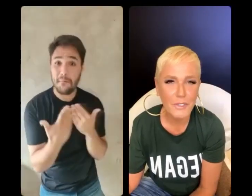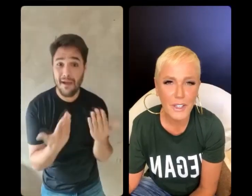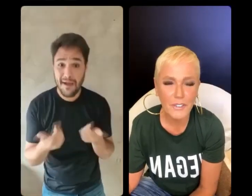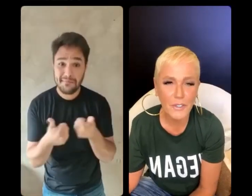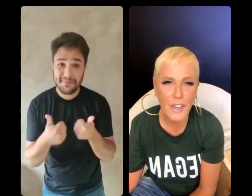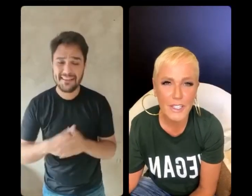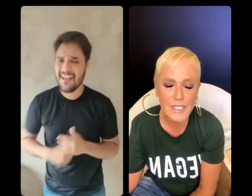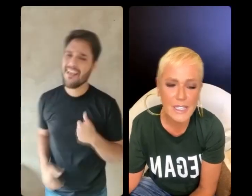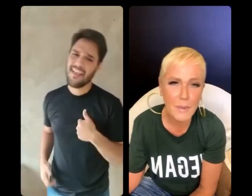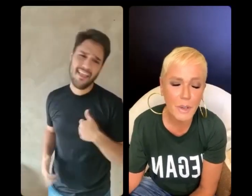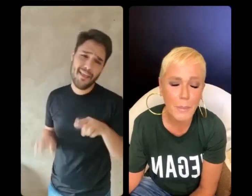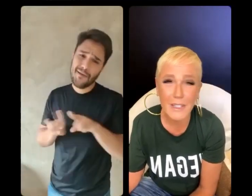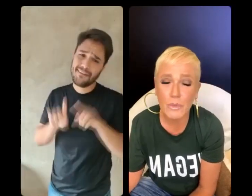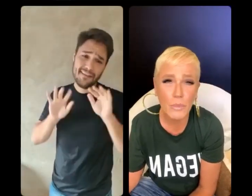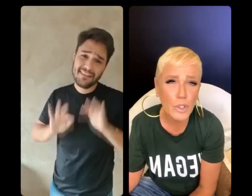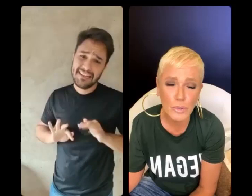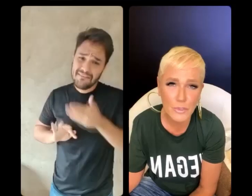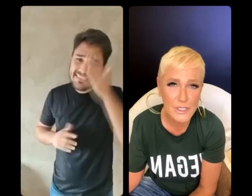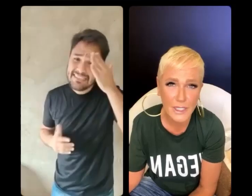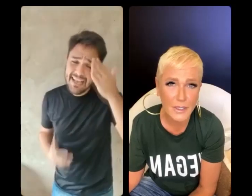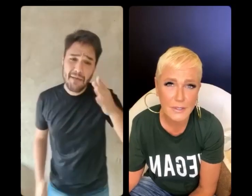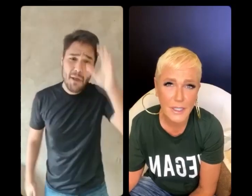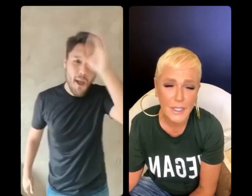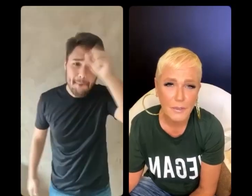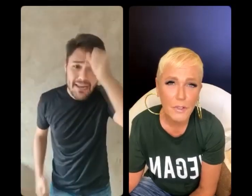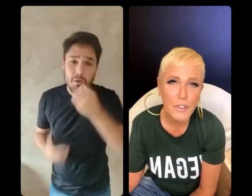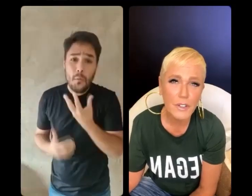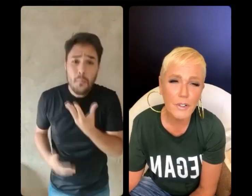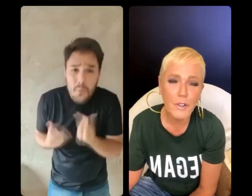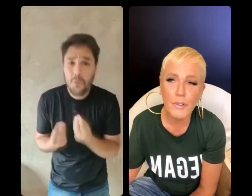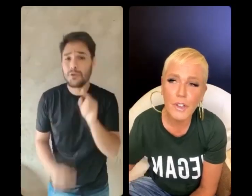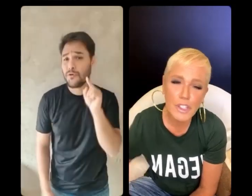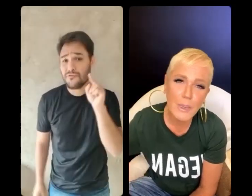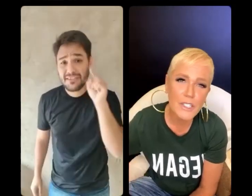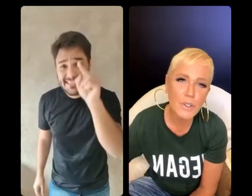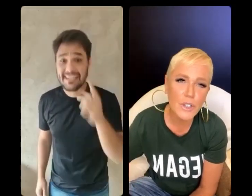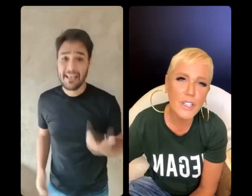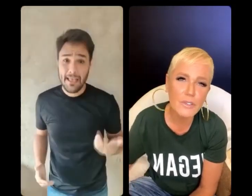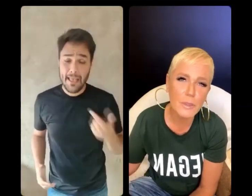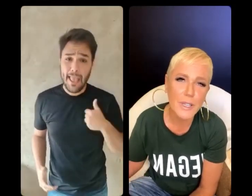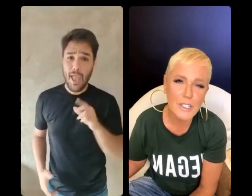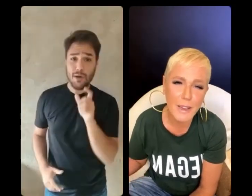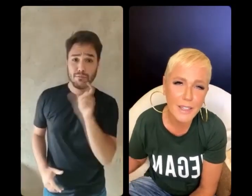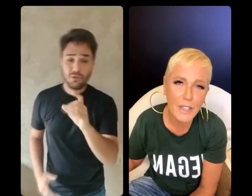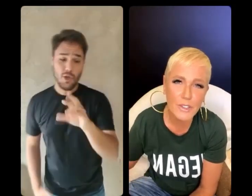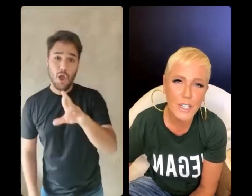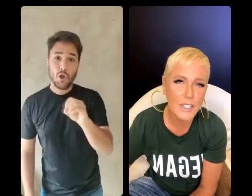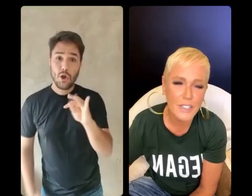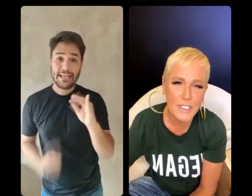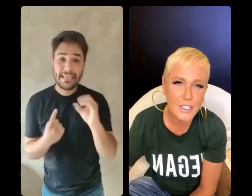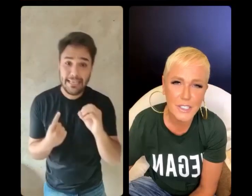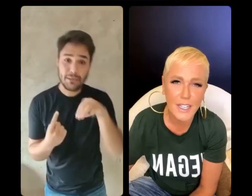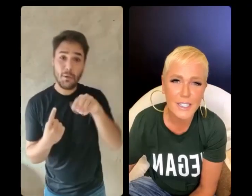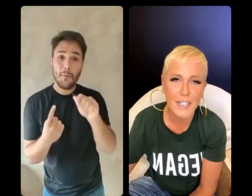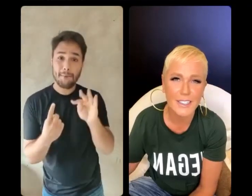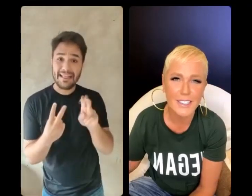Não, eu que fico feliz! Você sabe que eu aprendo muito com você! Eu chamo ele de Croquito, chamo ele de Matheus, gente!